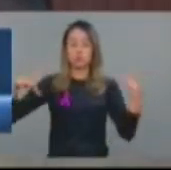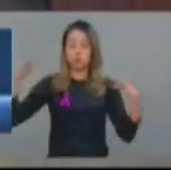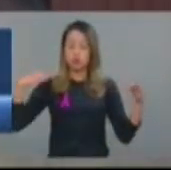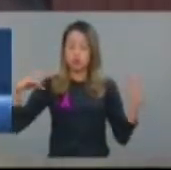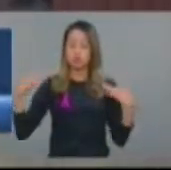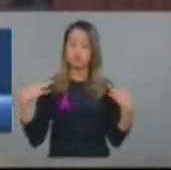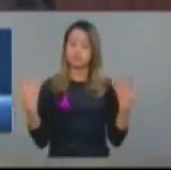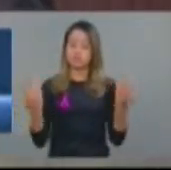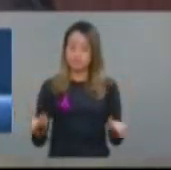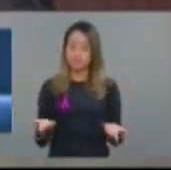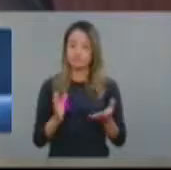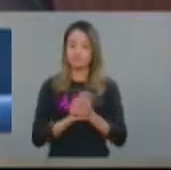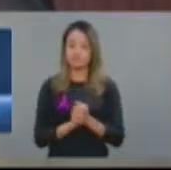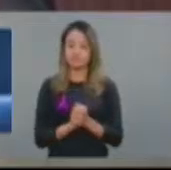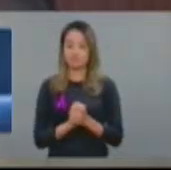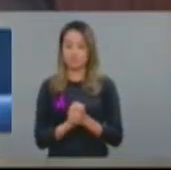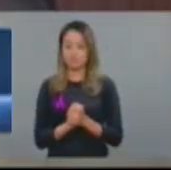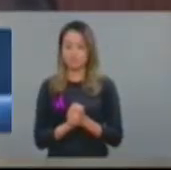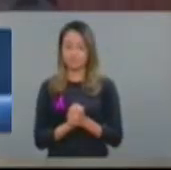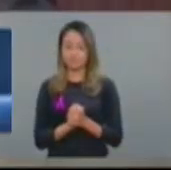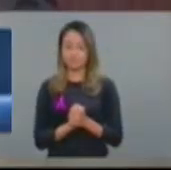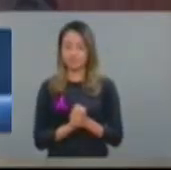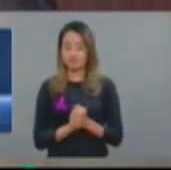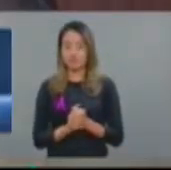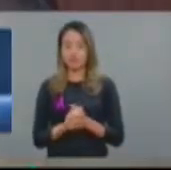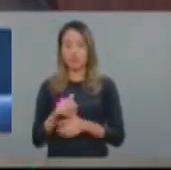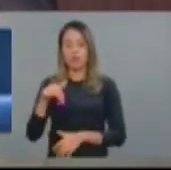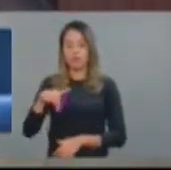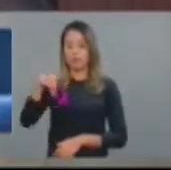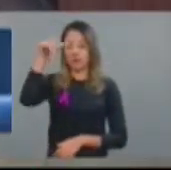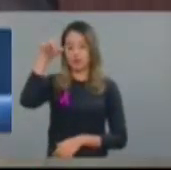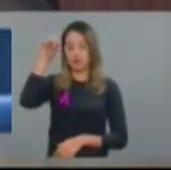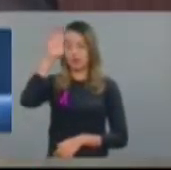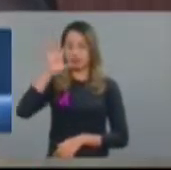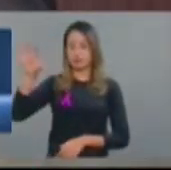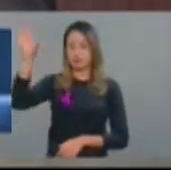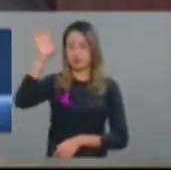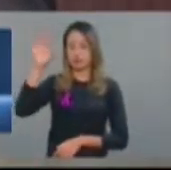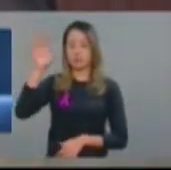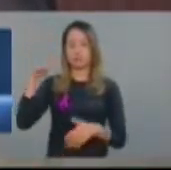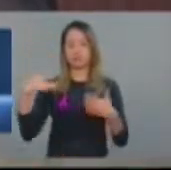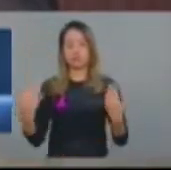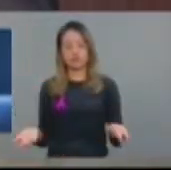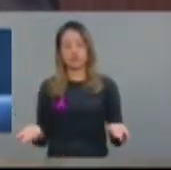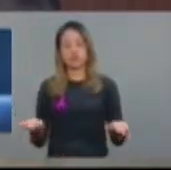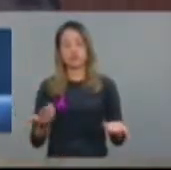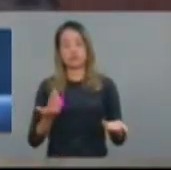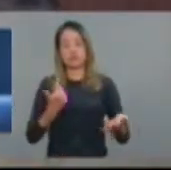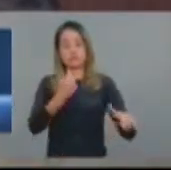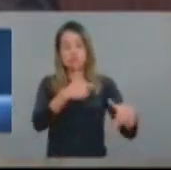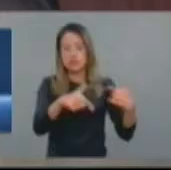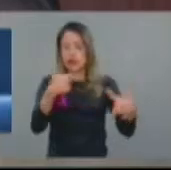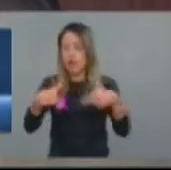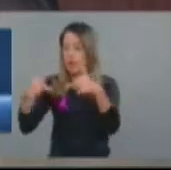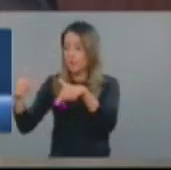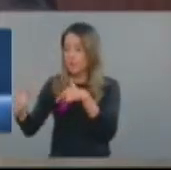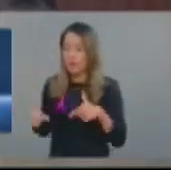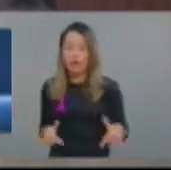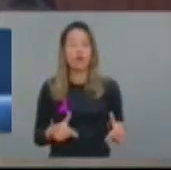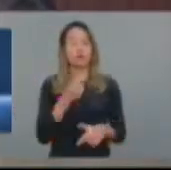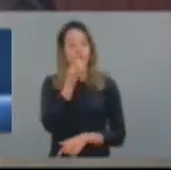o primeiro lugar no ranking do Nordeste na quantidade de novos empregos gerados no setor de serviços,